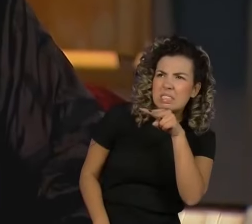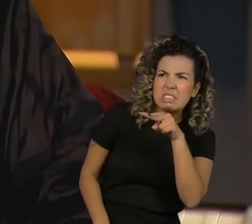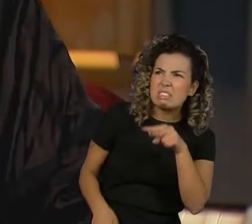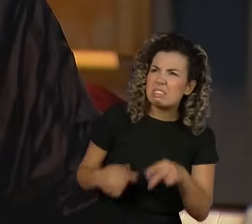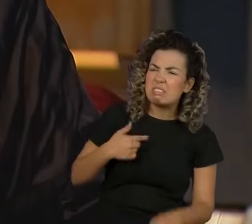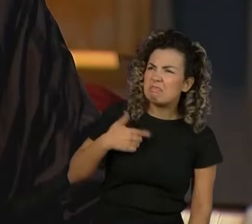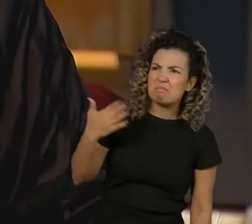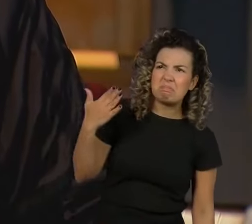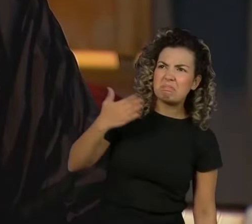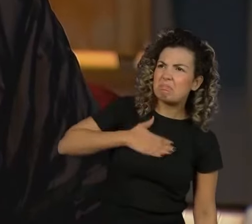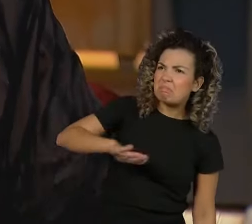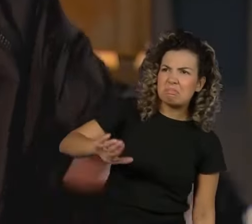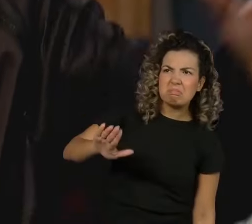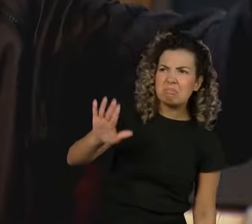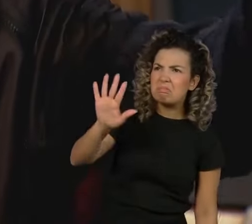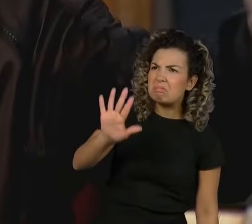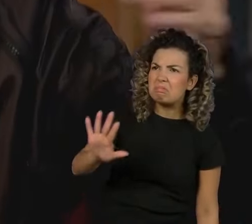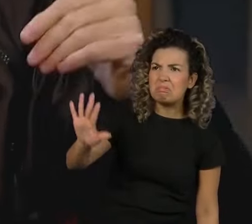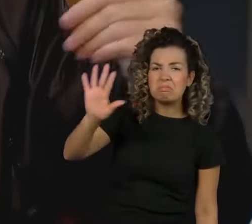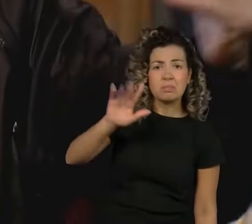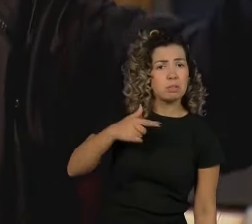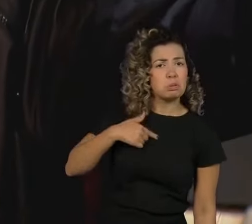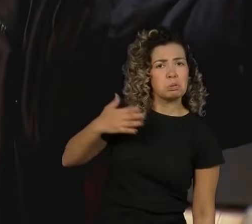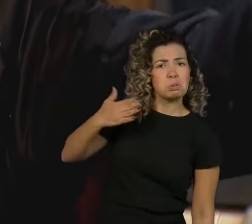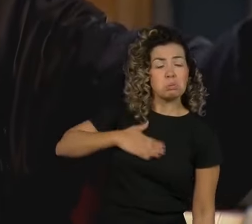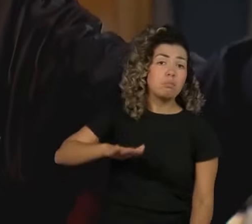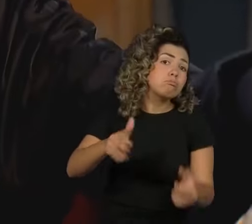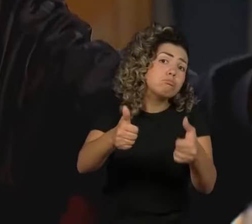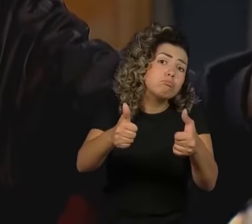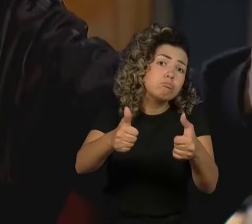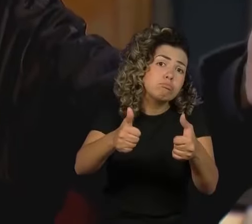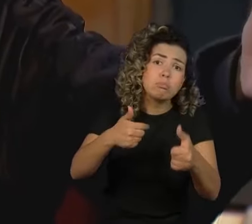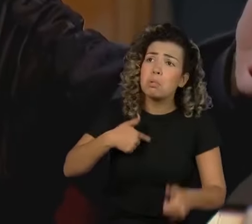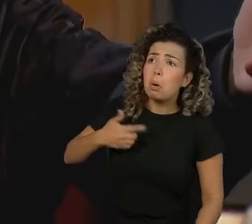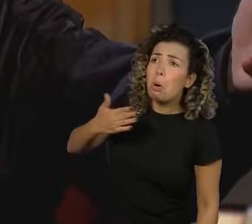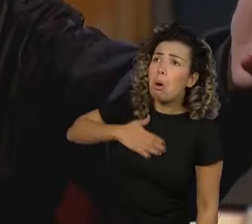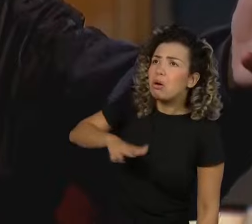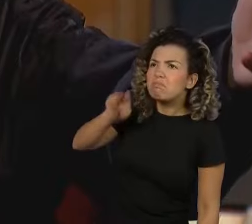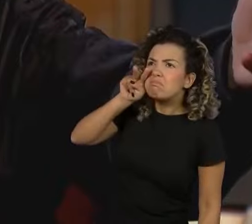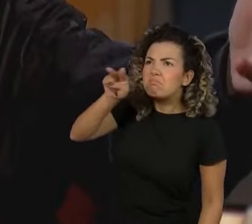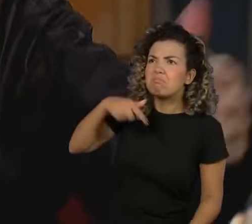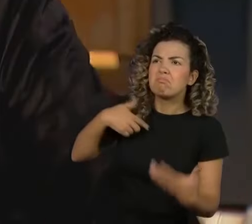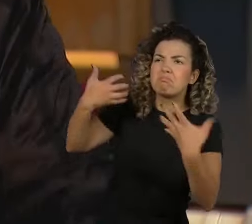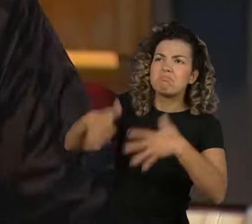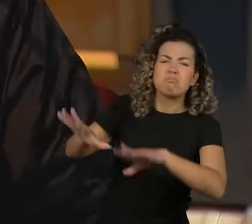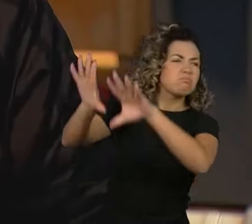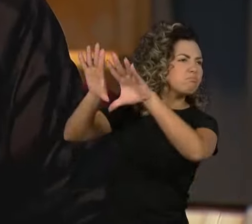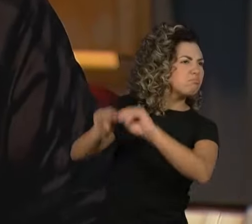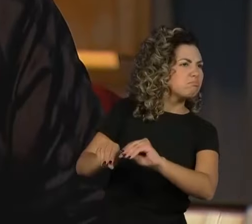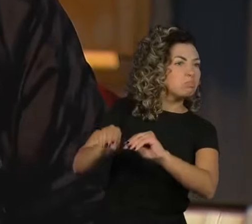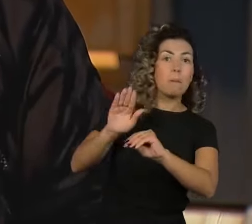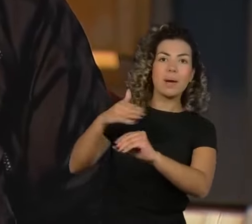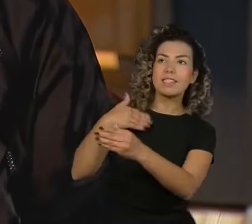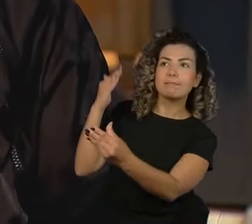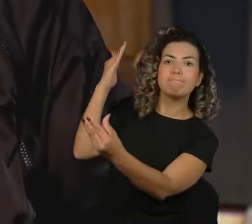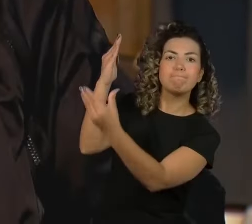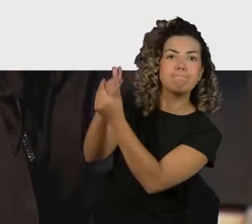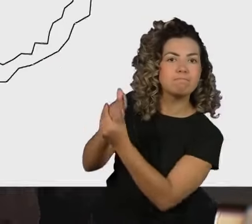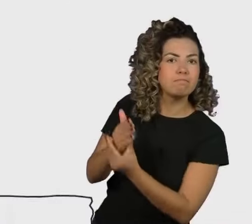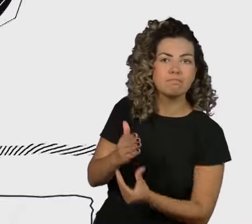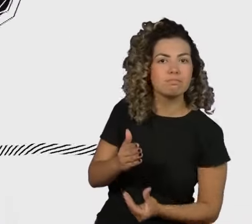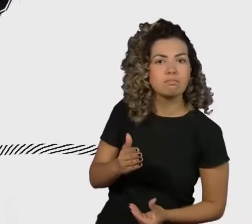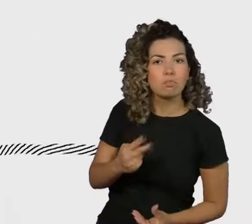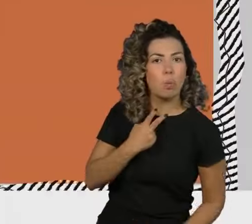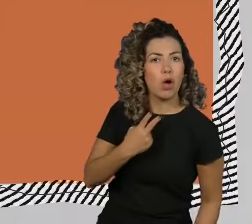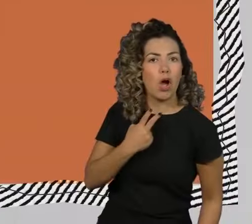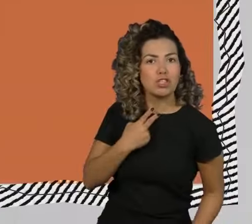vou, não vou prestigiar. Eu não serei público daquilo. Mas eu não posso criminalizar aqui. Sim.